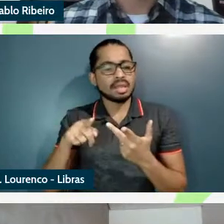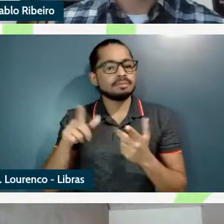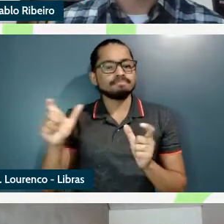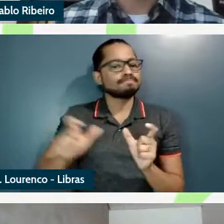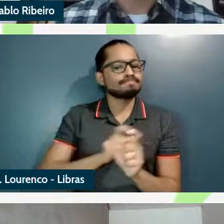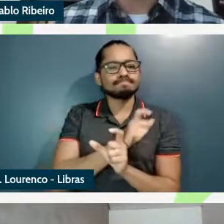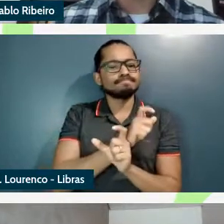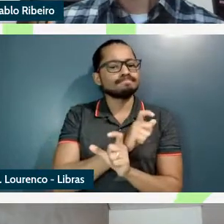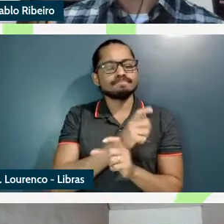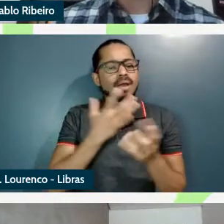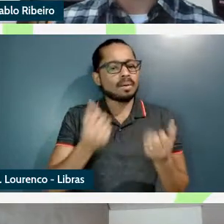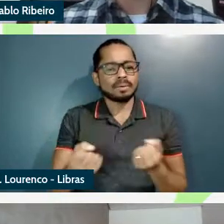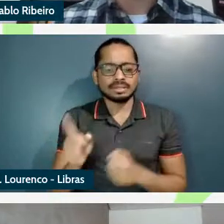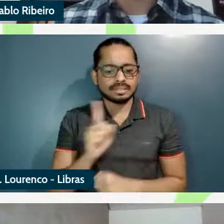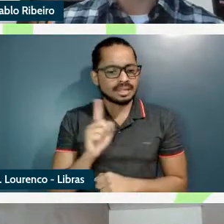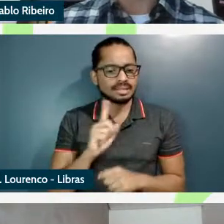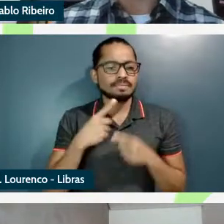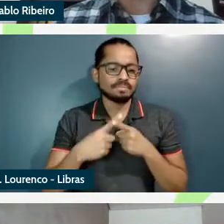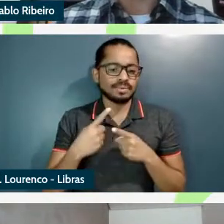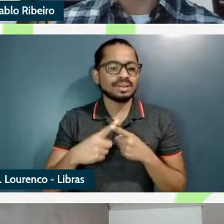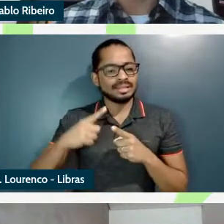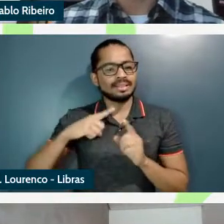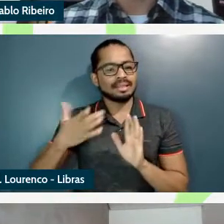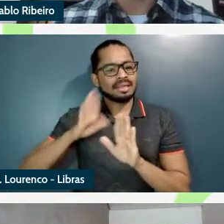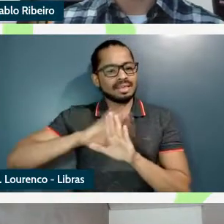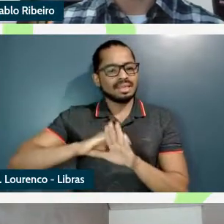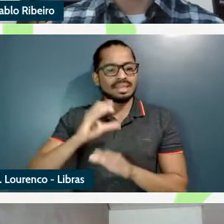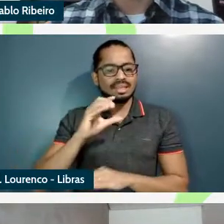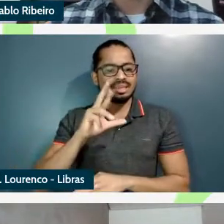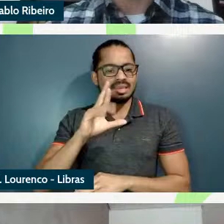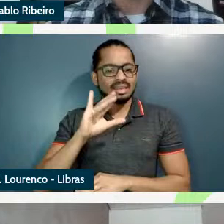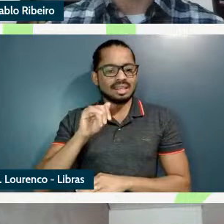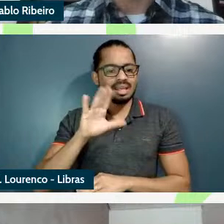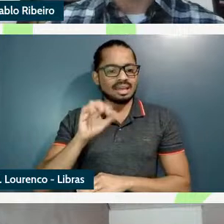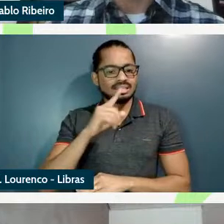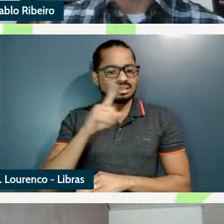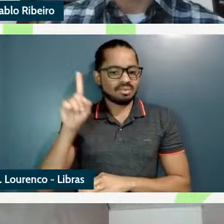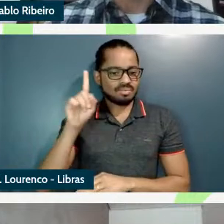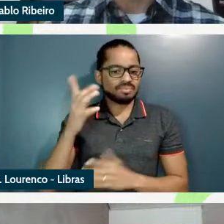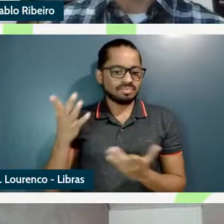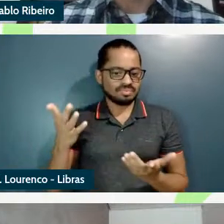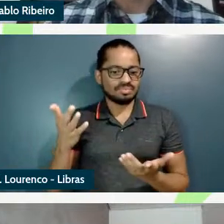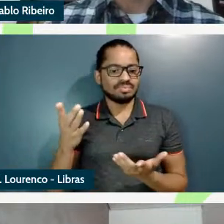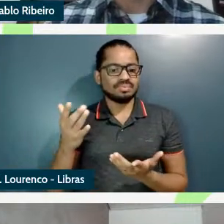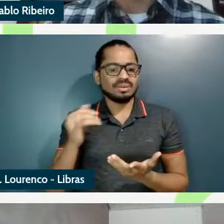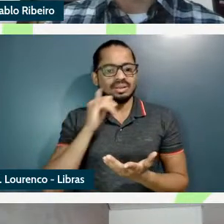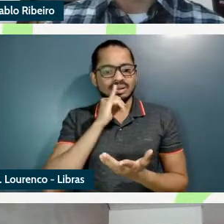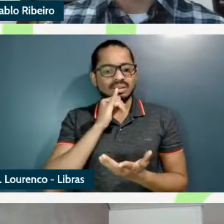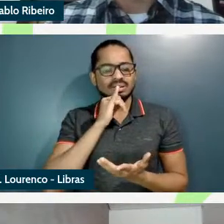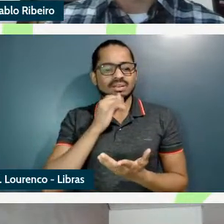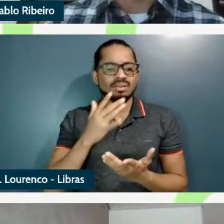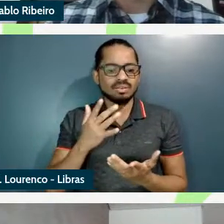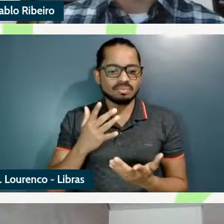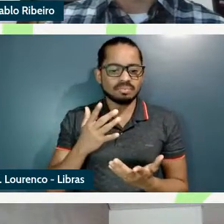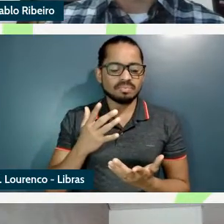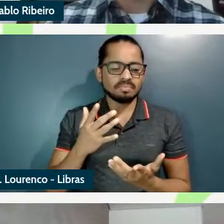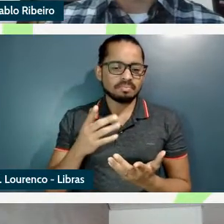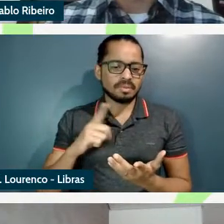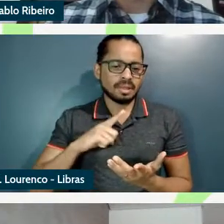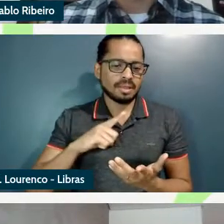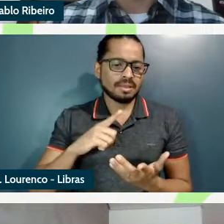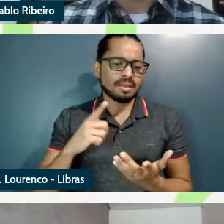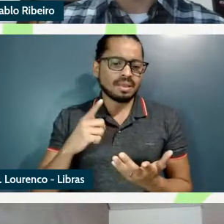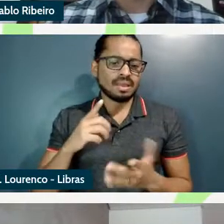porque tem a criação de um carimbo e também do bordado ou até mesmo